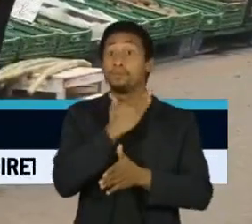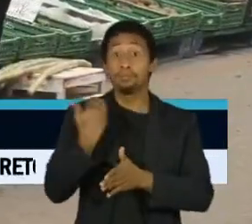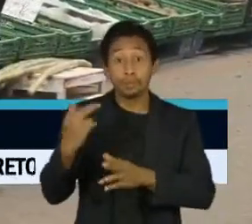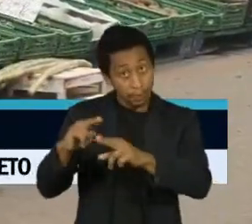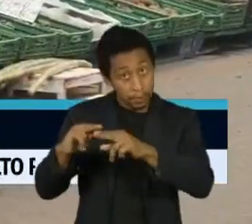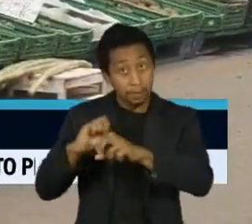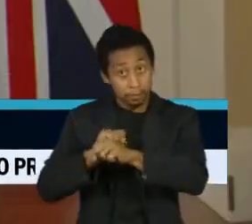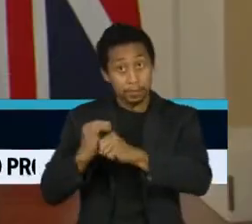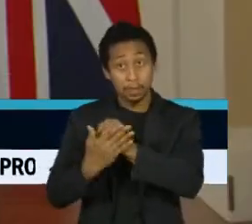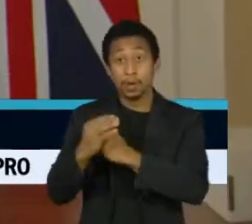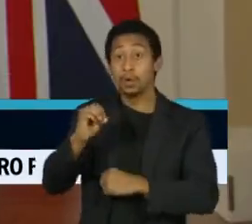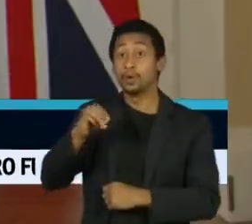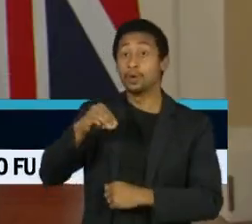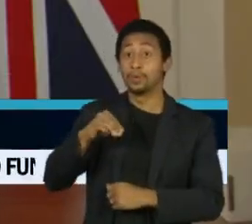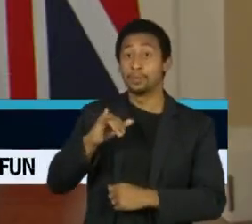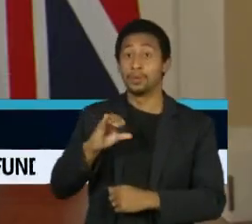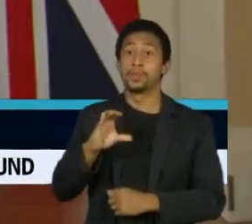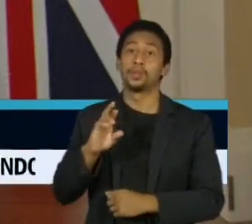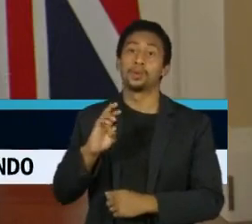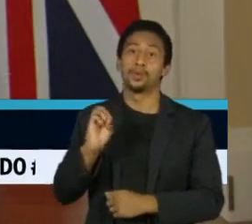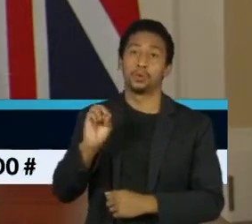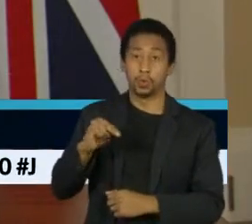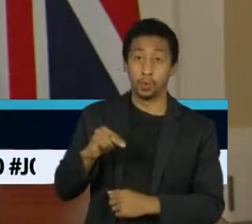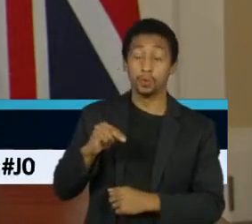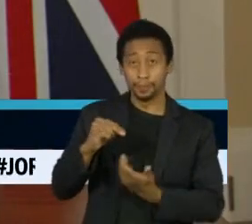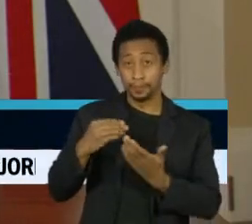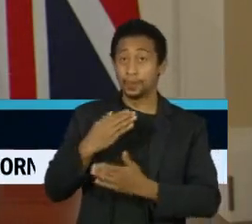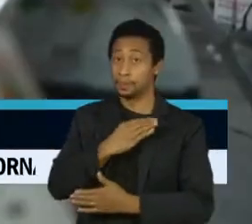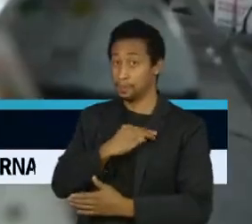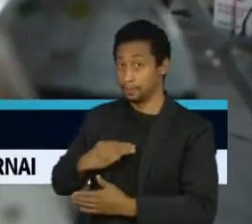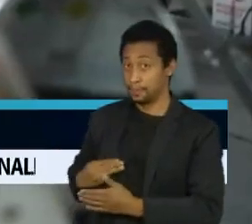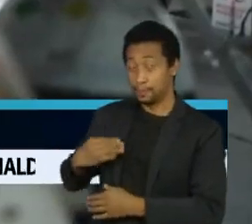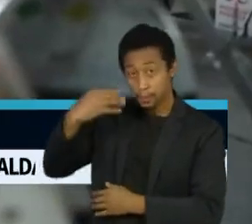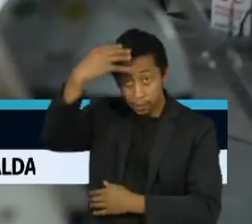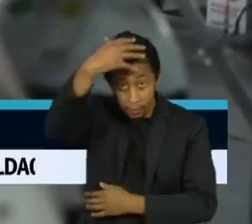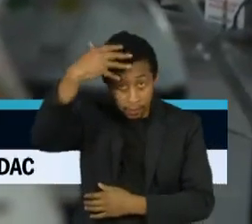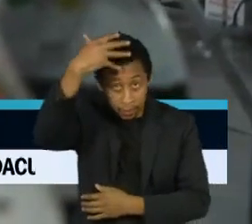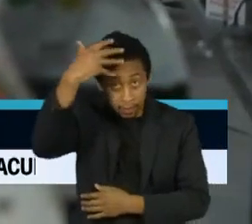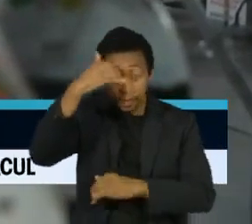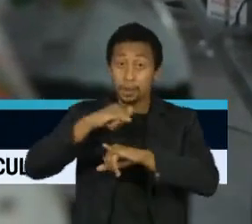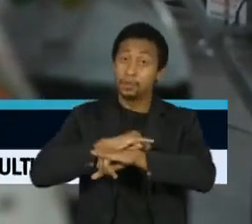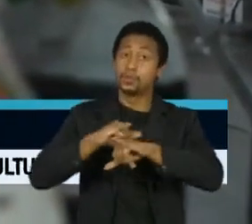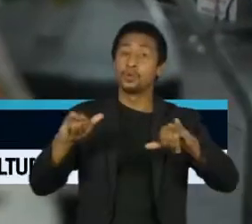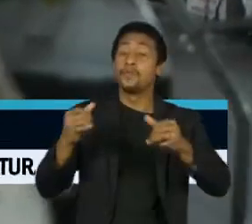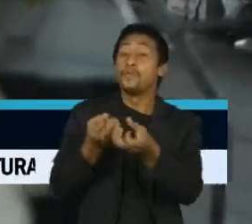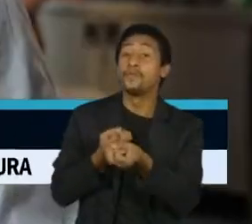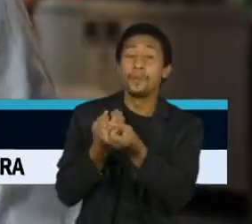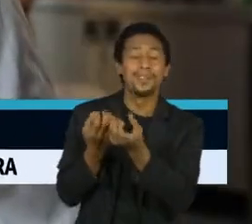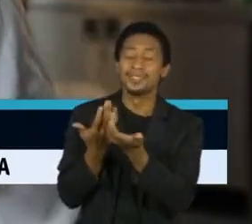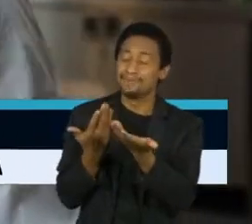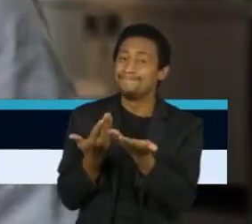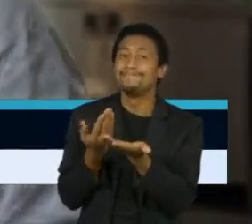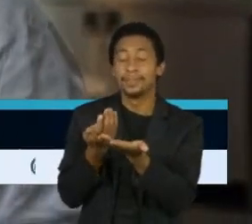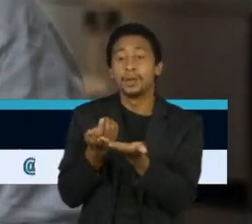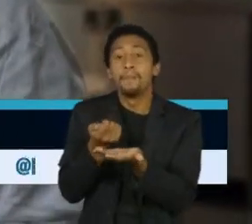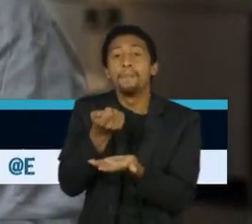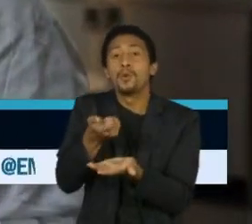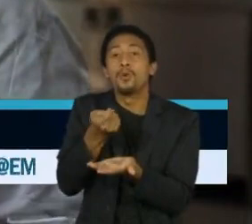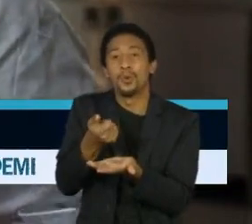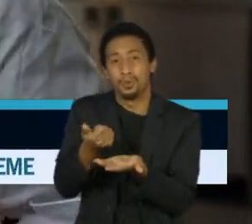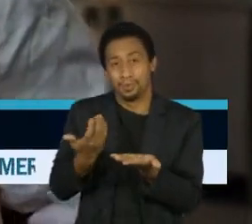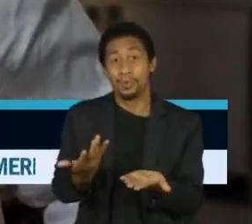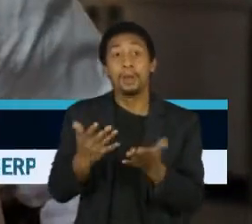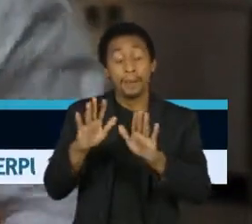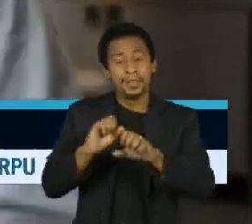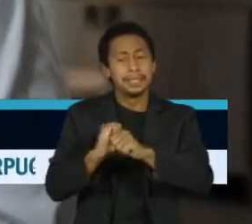infectada com a variante Ômicron. O premier Boris Johnson afirmou que apesar das poucas informações sobre a nova cepa, a ideia dela ser